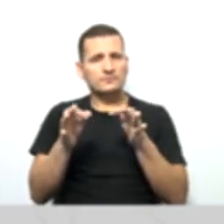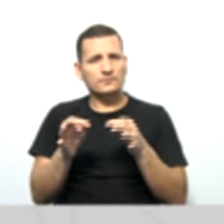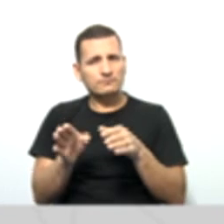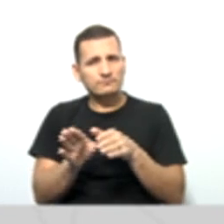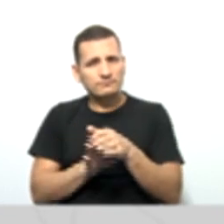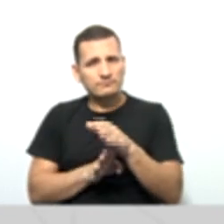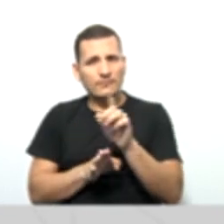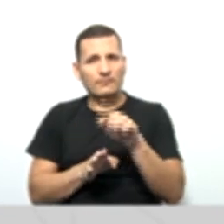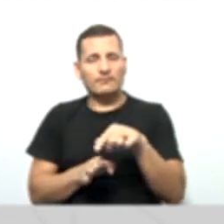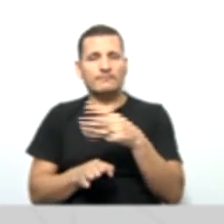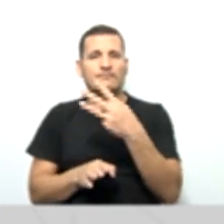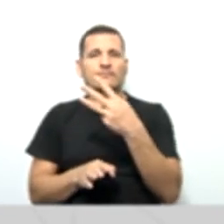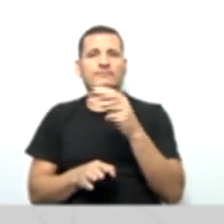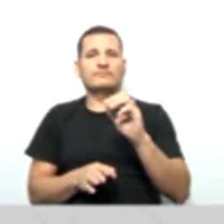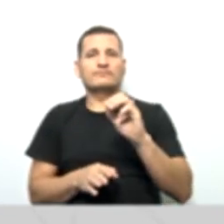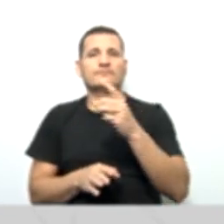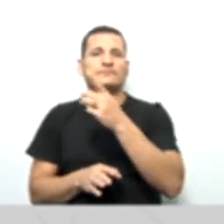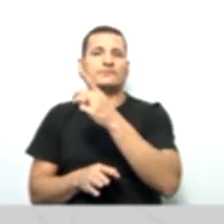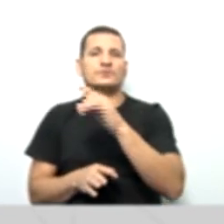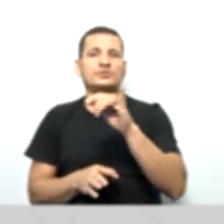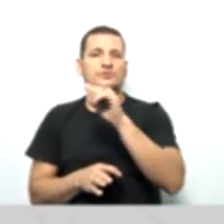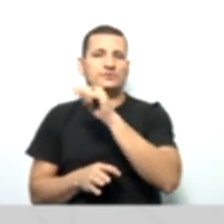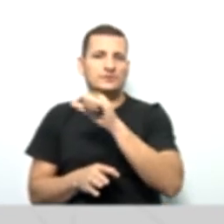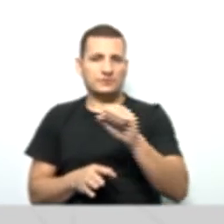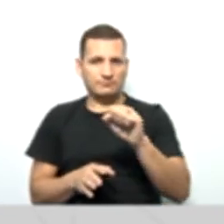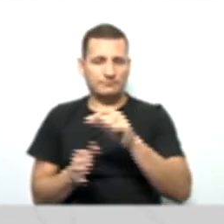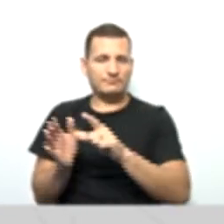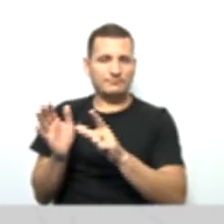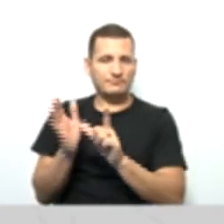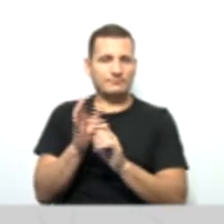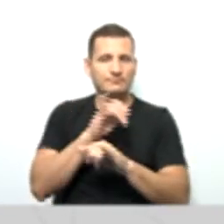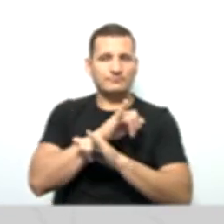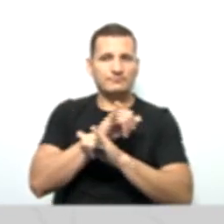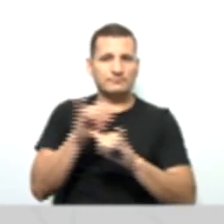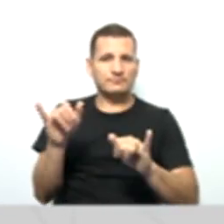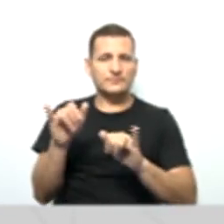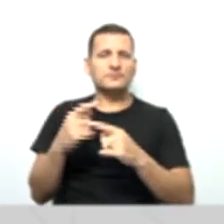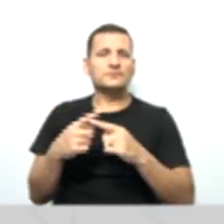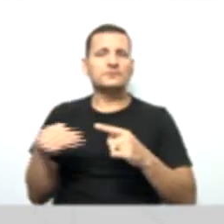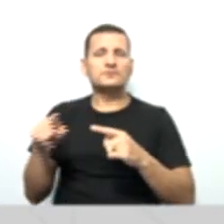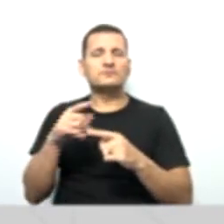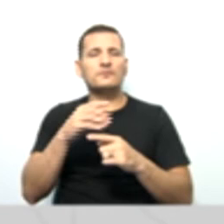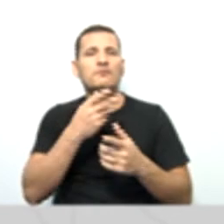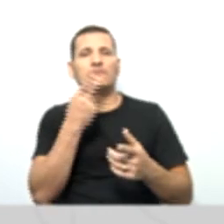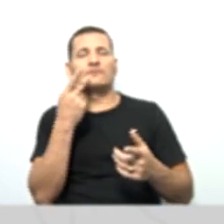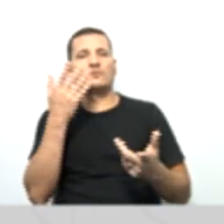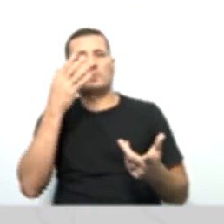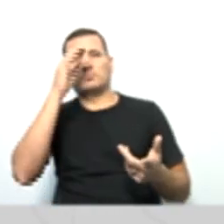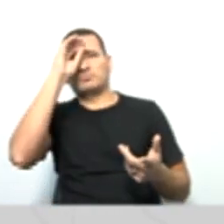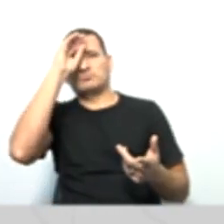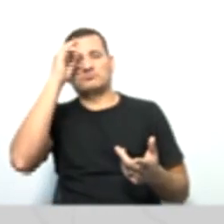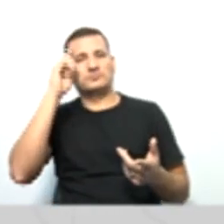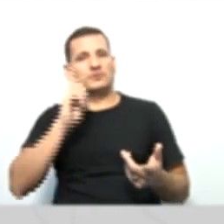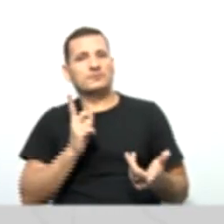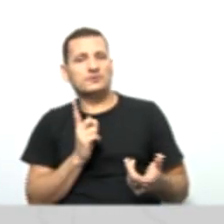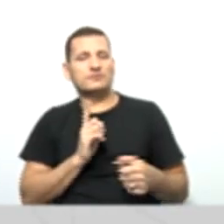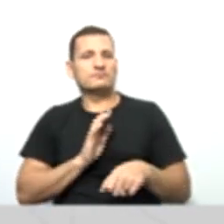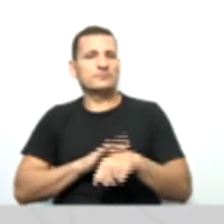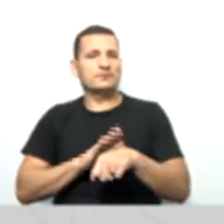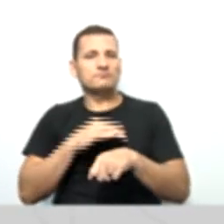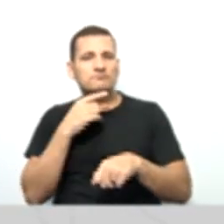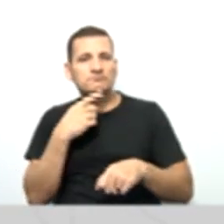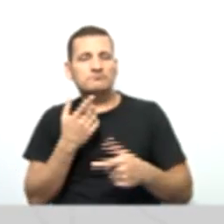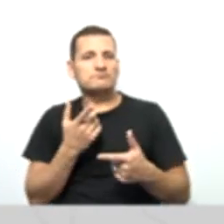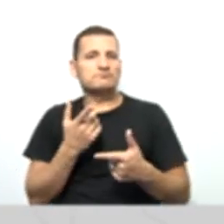seja 30 dias de antecedência para que ninguém diga assim, ah, eu não sabia, não deu tempo, eu estava